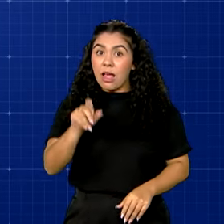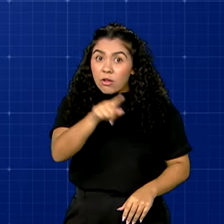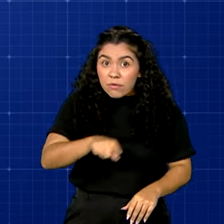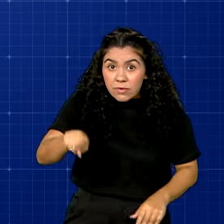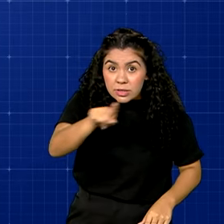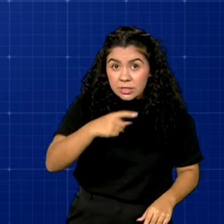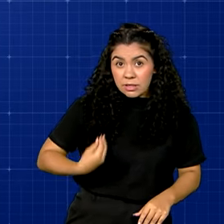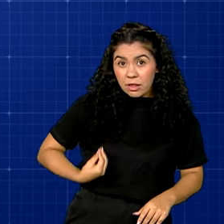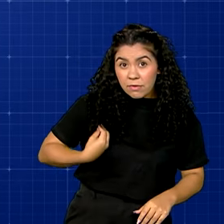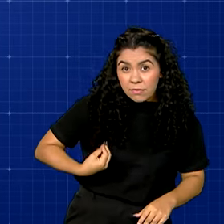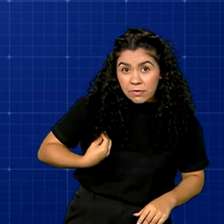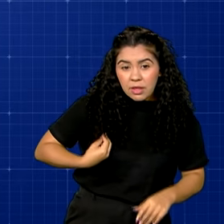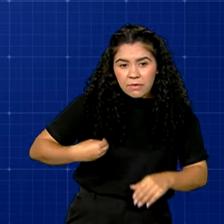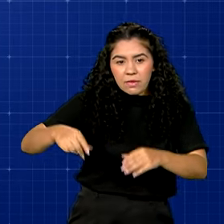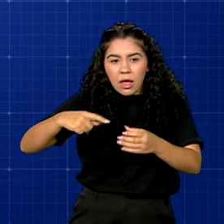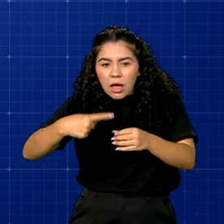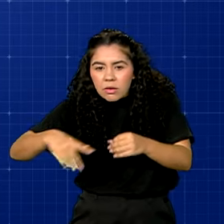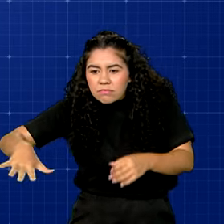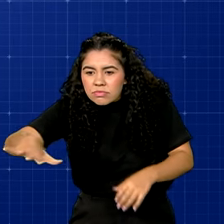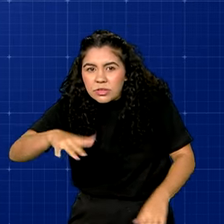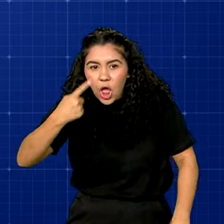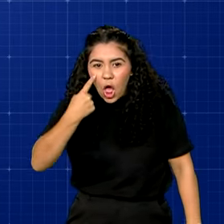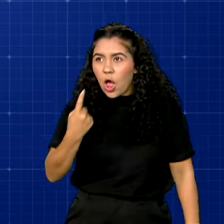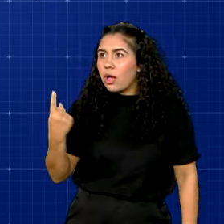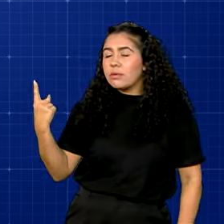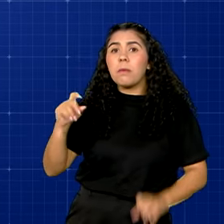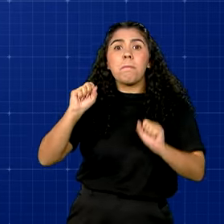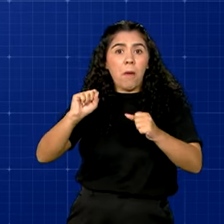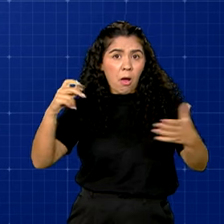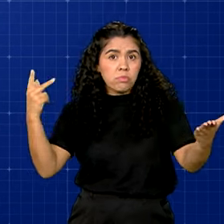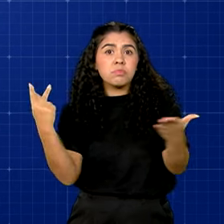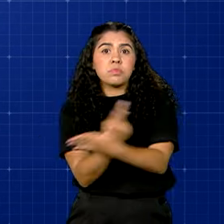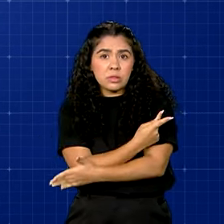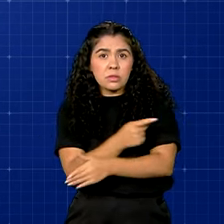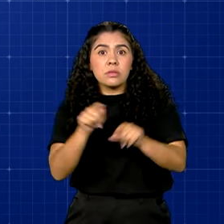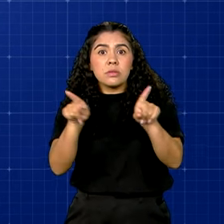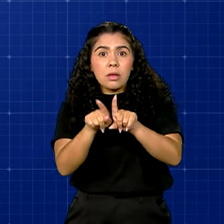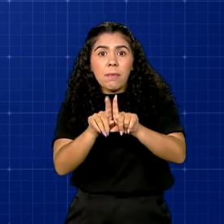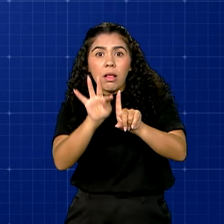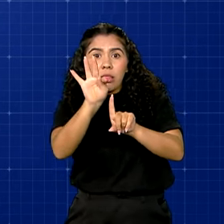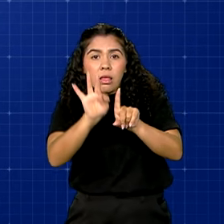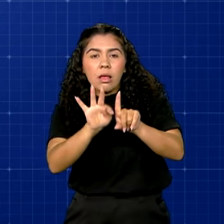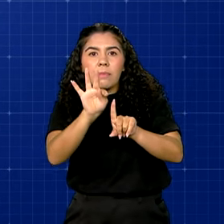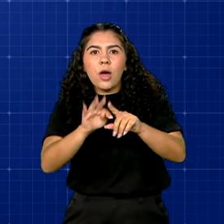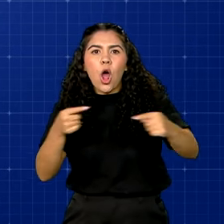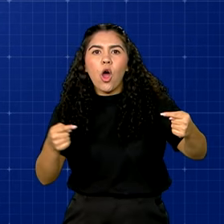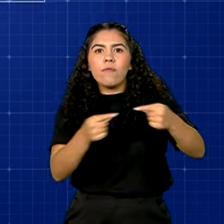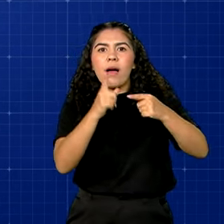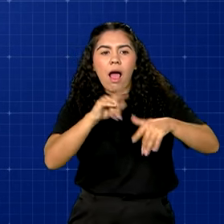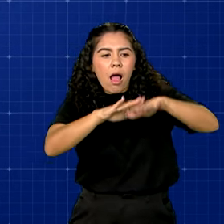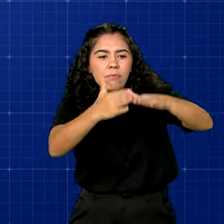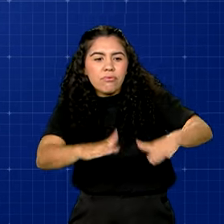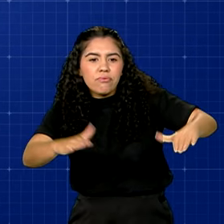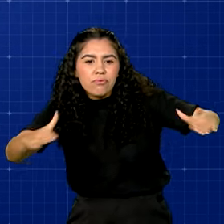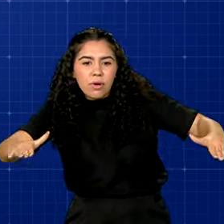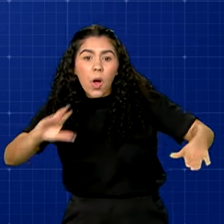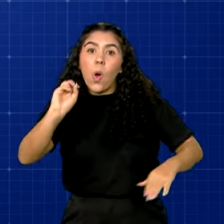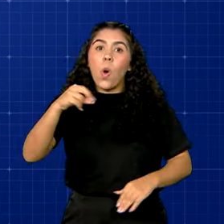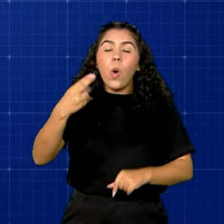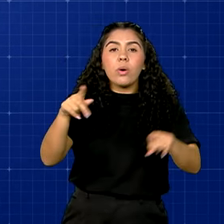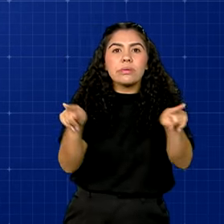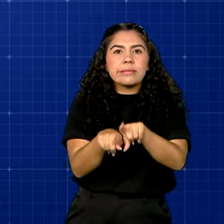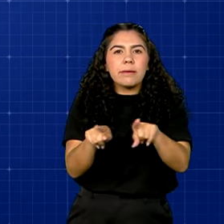vive numa zona costeira, sua cidade pode ficar vulnerável ao aumento temporário do nível do mar. Ou então, um lugar